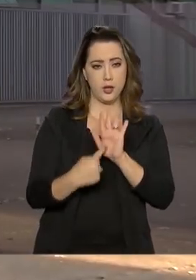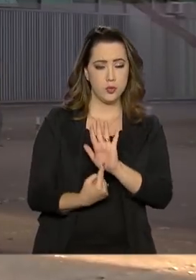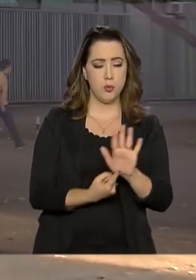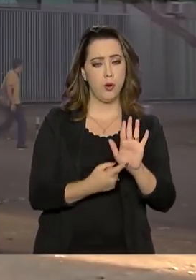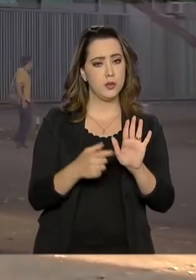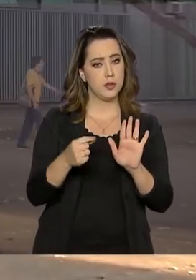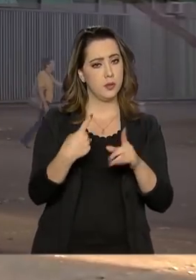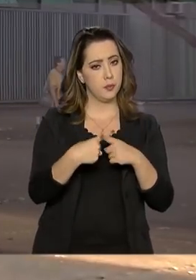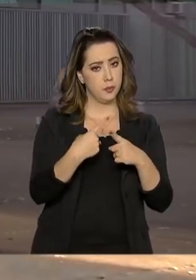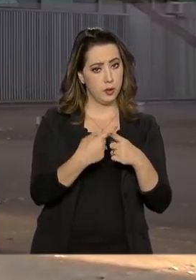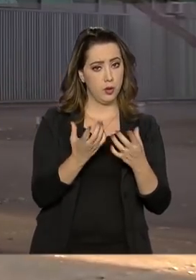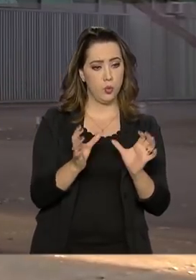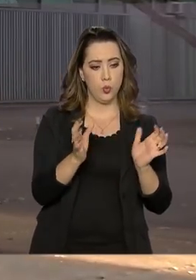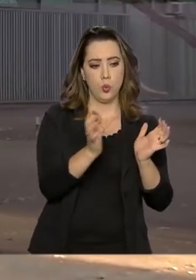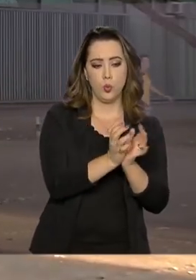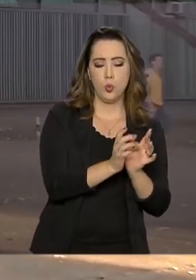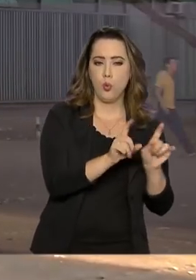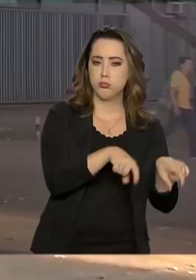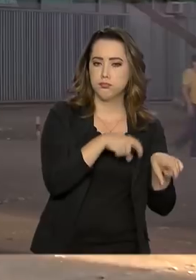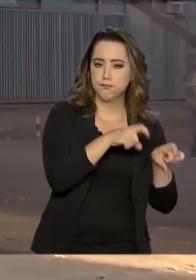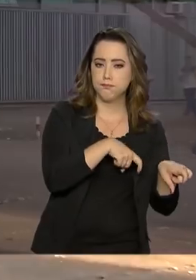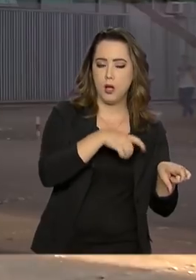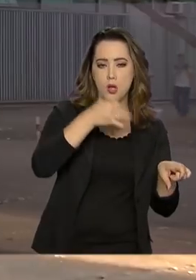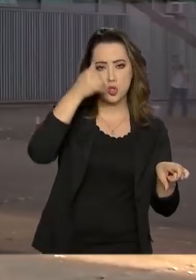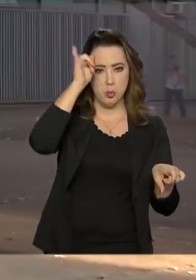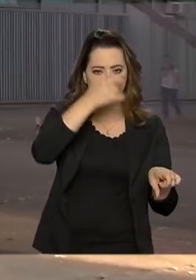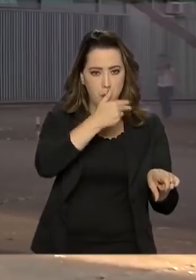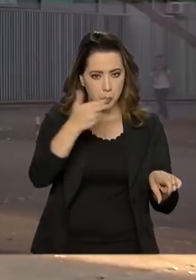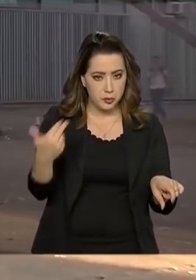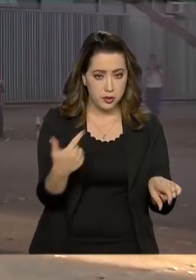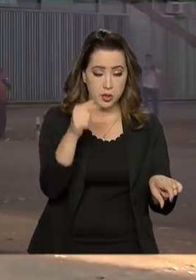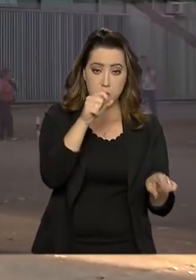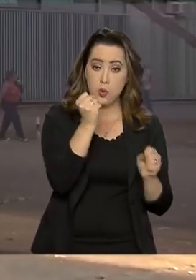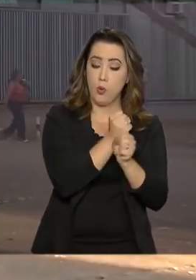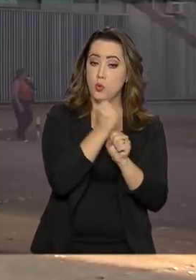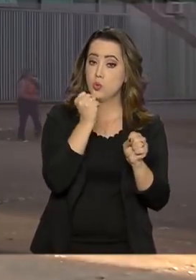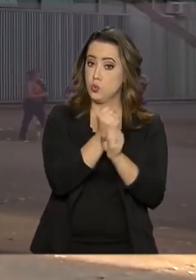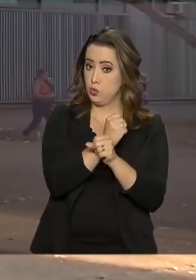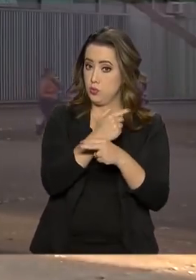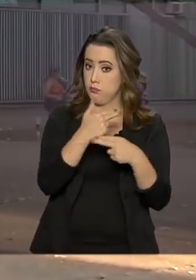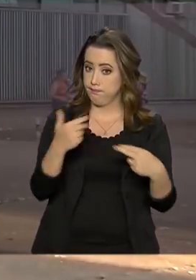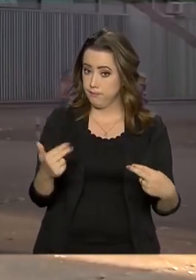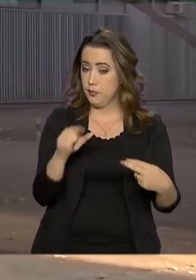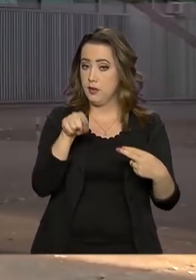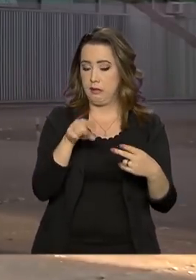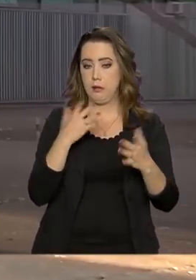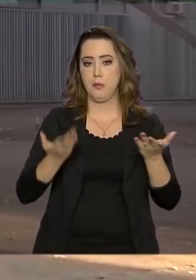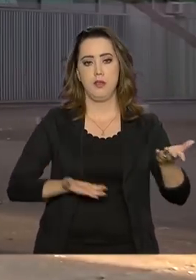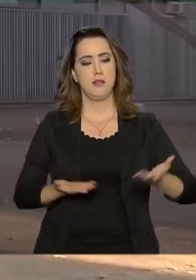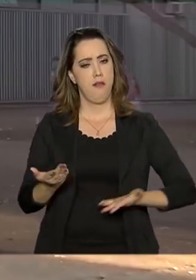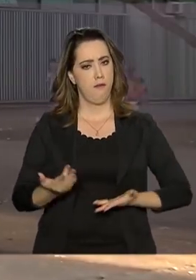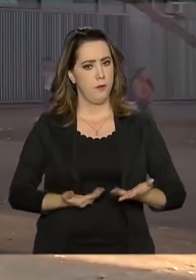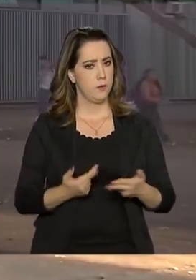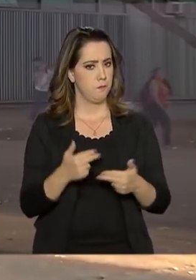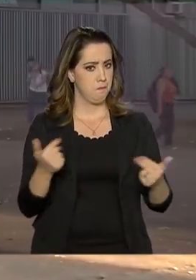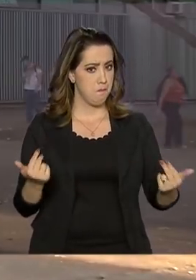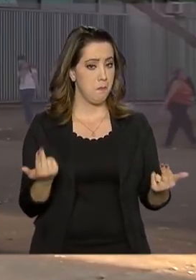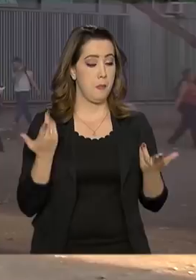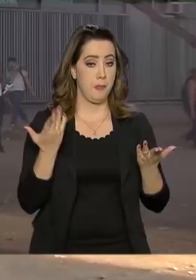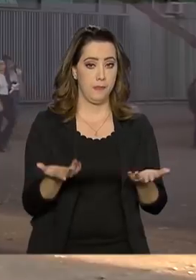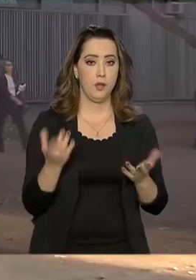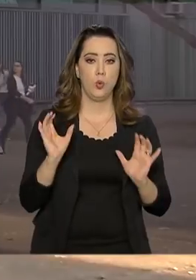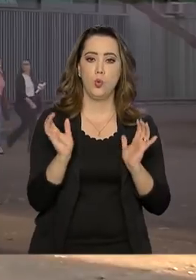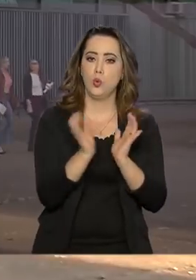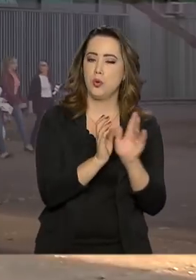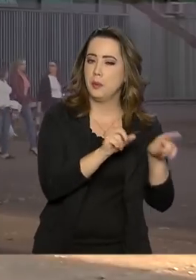puxado pelos setores de agropecuária, construção civil e serviços. O setor agrícola registrou um